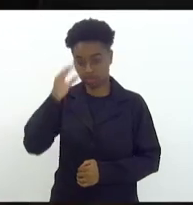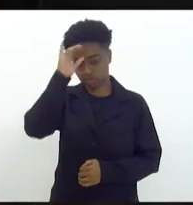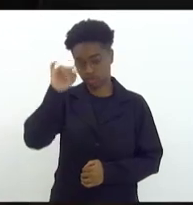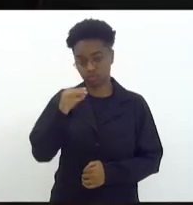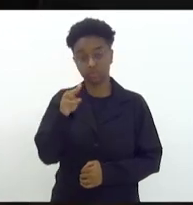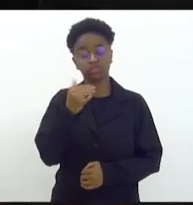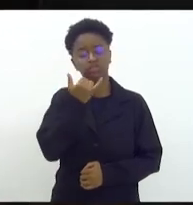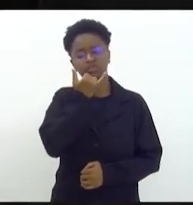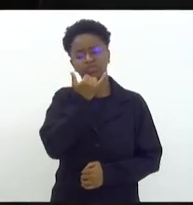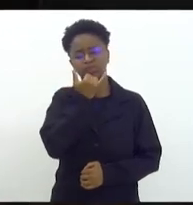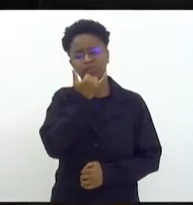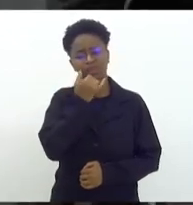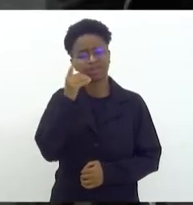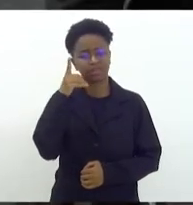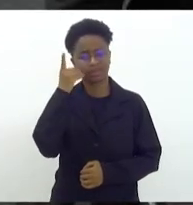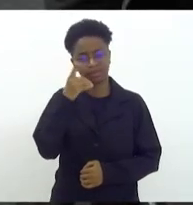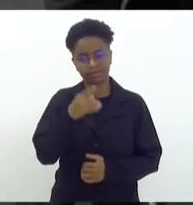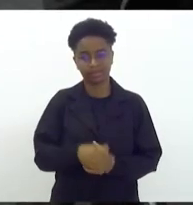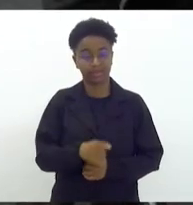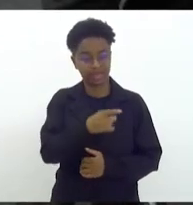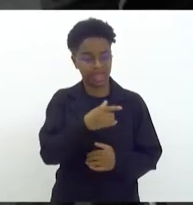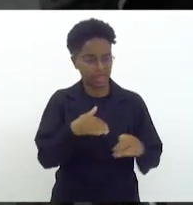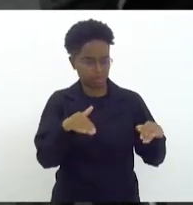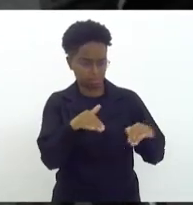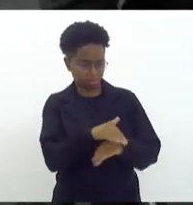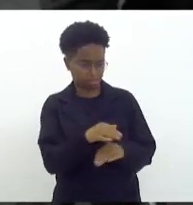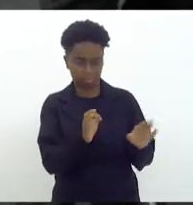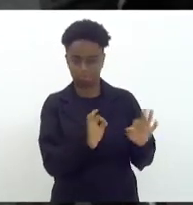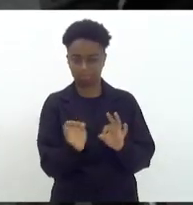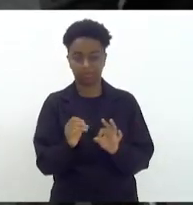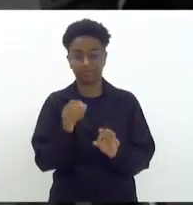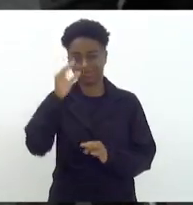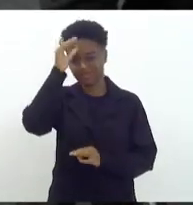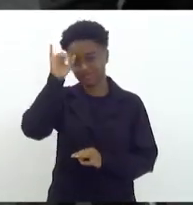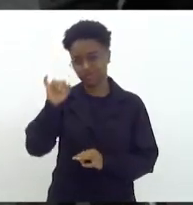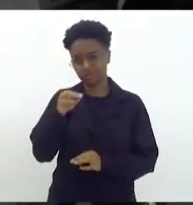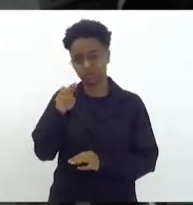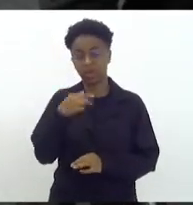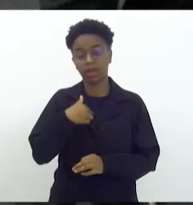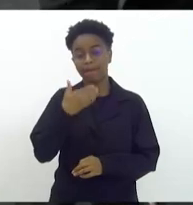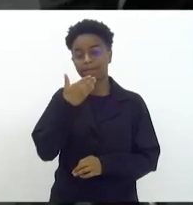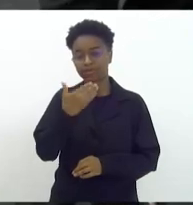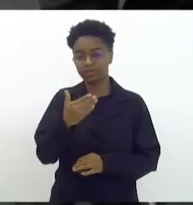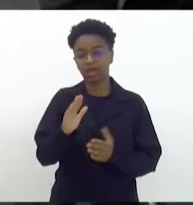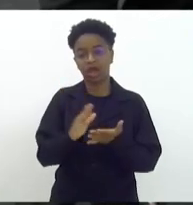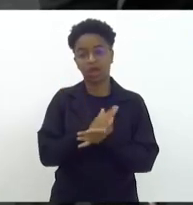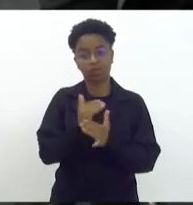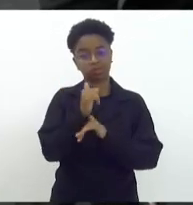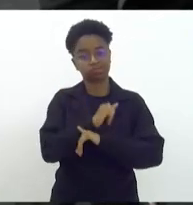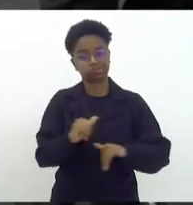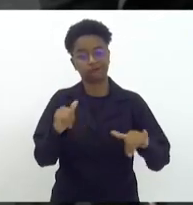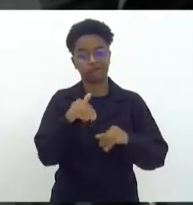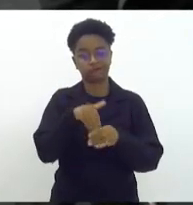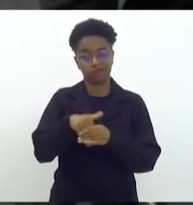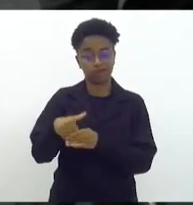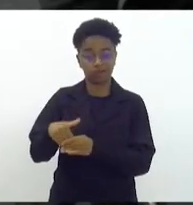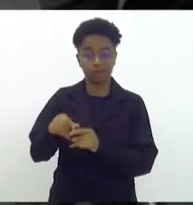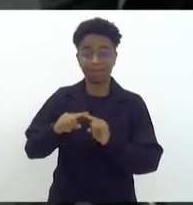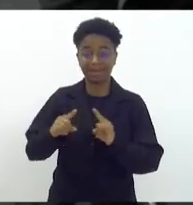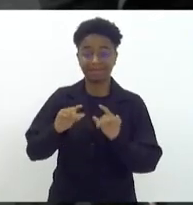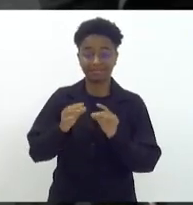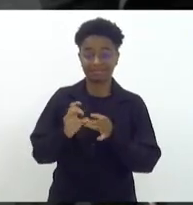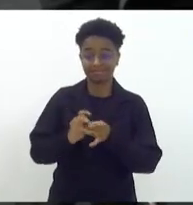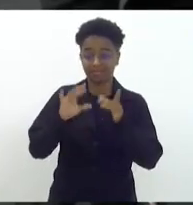deputado... Em submissa, presidenta Tiaju. Bom, eu pedi algumas declarações de voto. Como tudo ficou para o final,